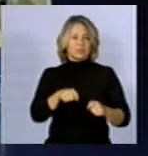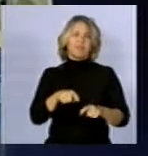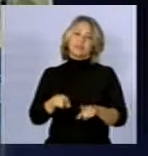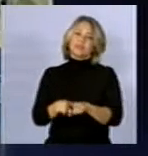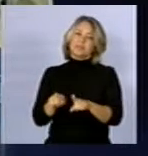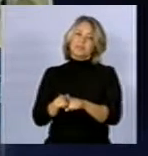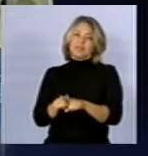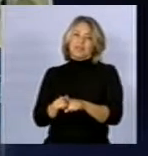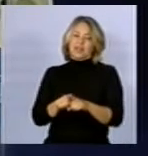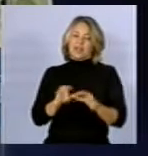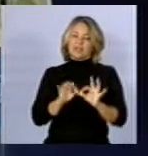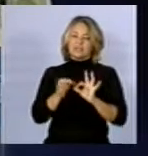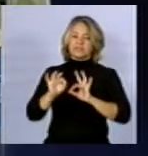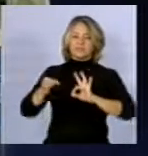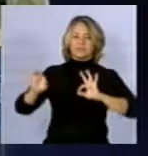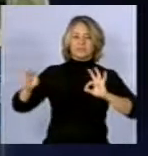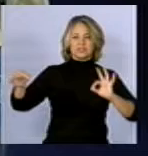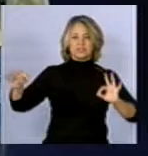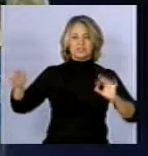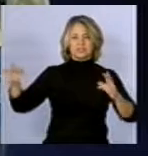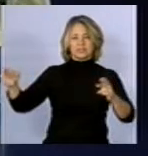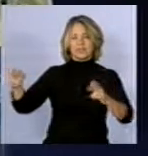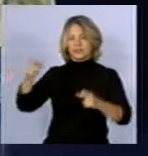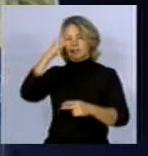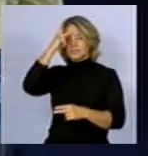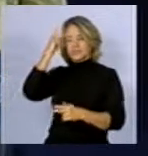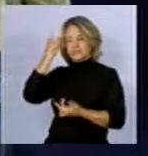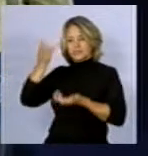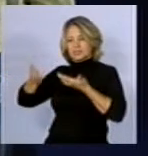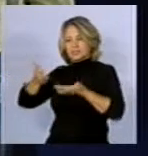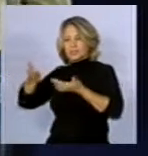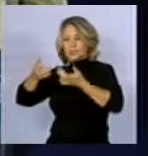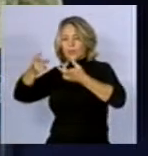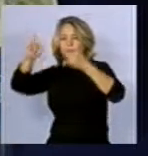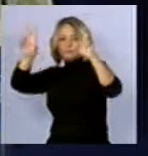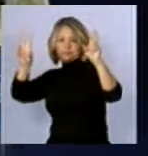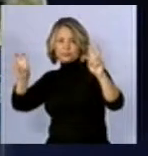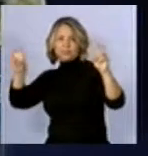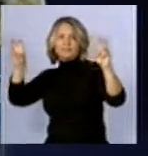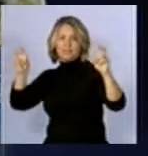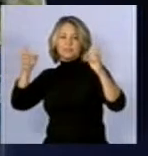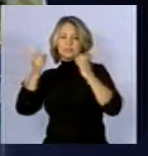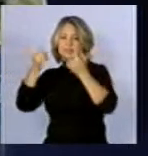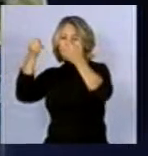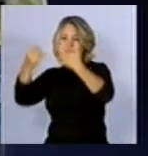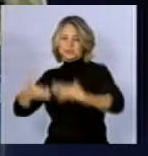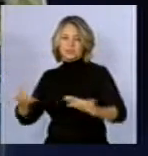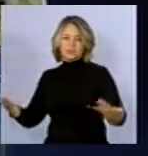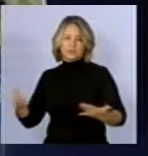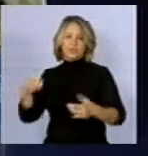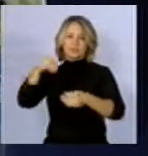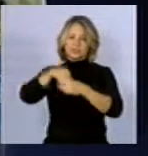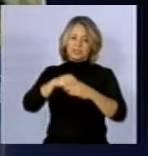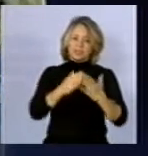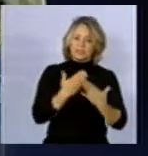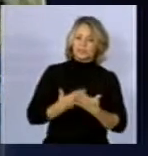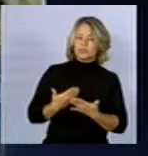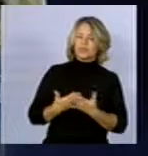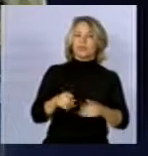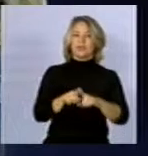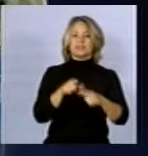considera-se também a distância, como a gente, do assunto que a gente está tratando hoje. Na escola, no trabalho e no ar livre.